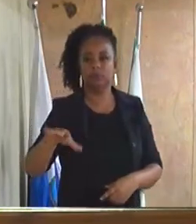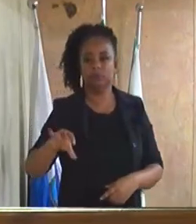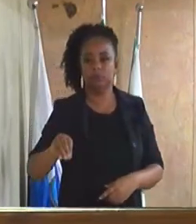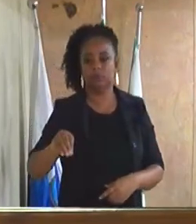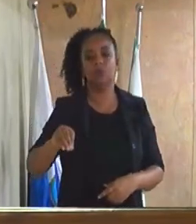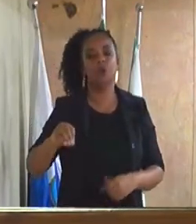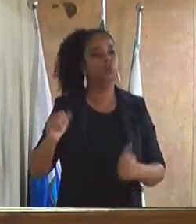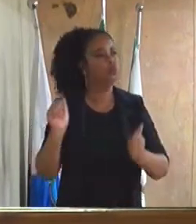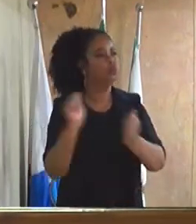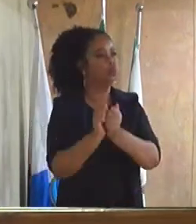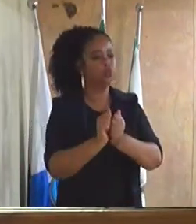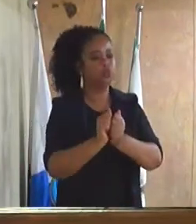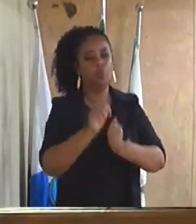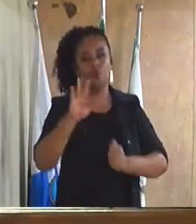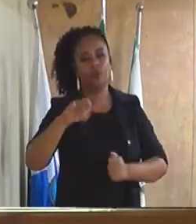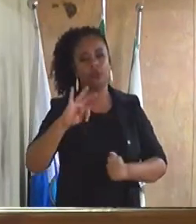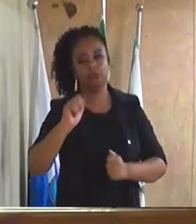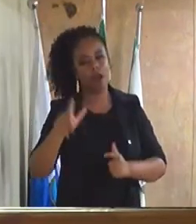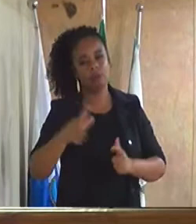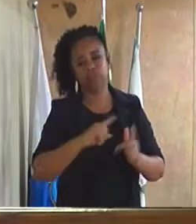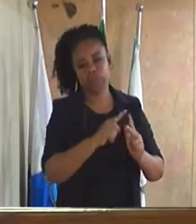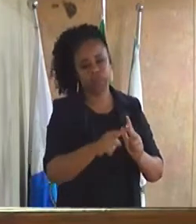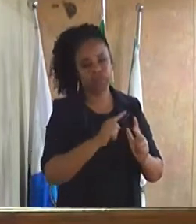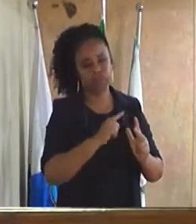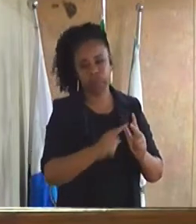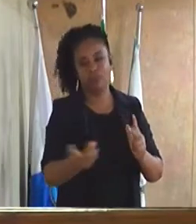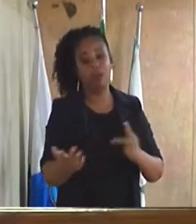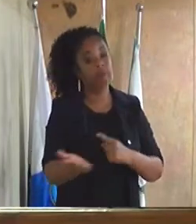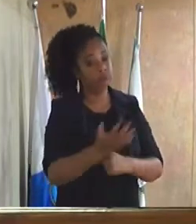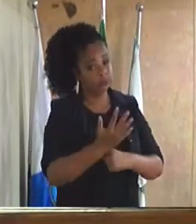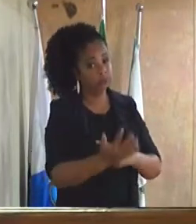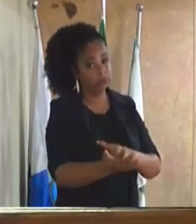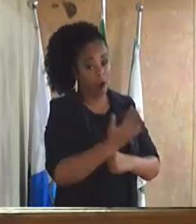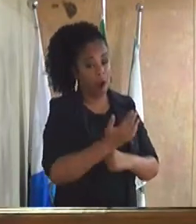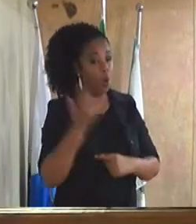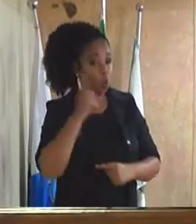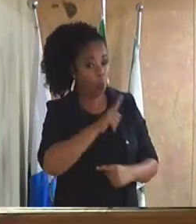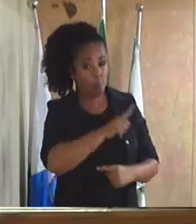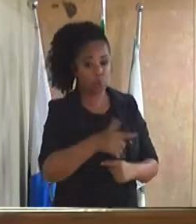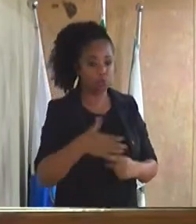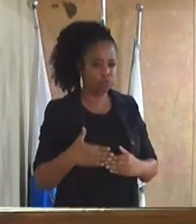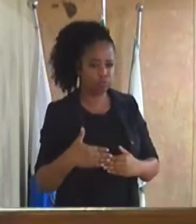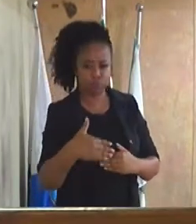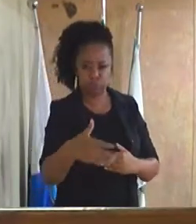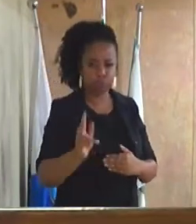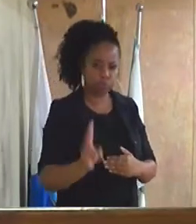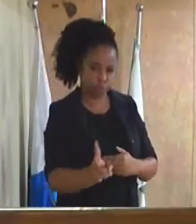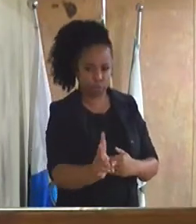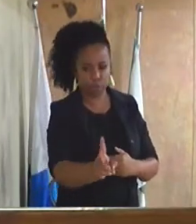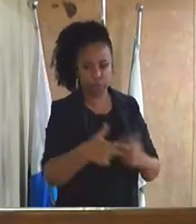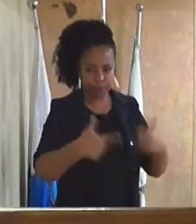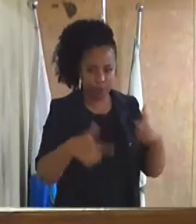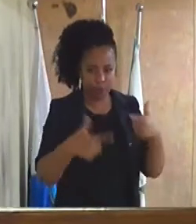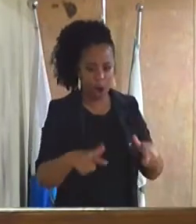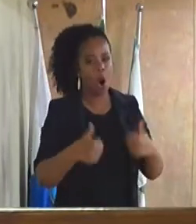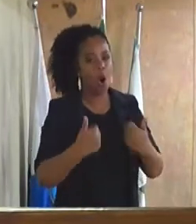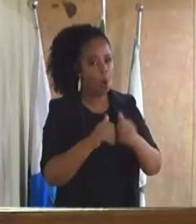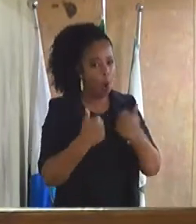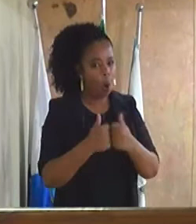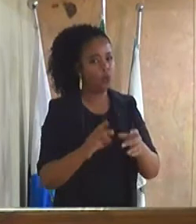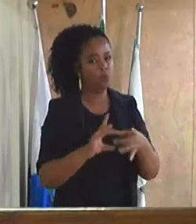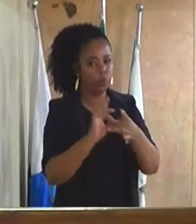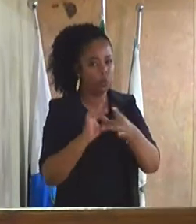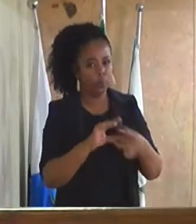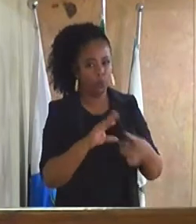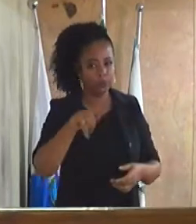junto com o Feital, que nos ajudou muito, nós conseguimos retornar, retomar o ônibus da União que parou do nada.